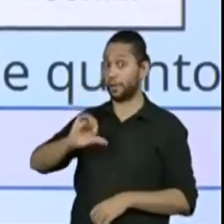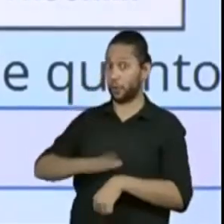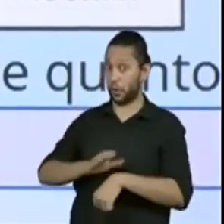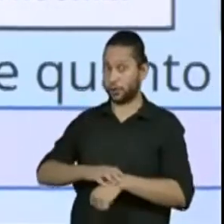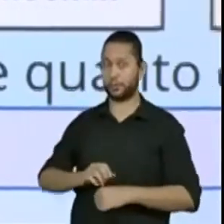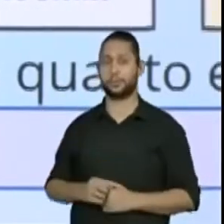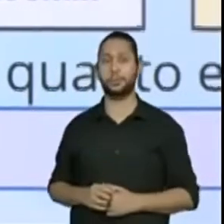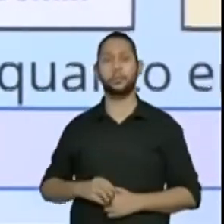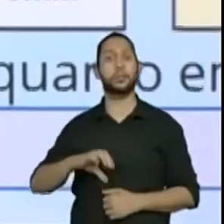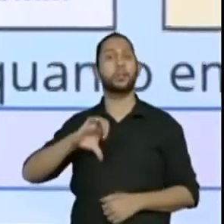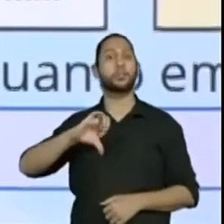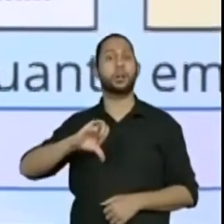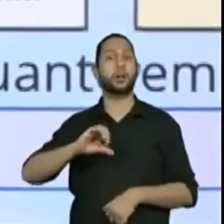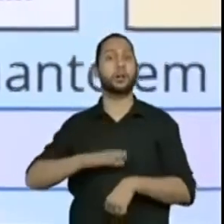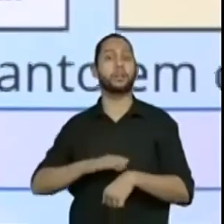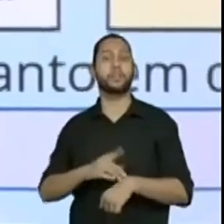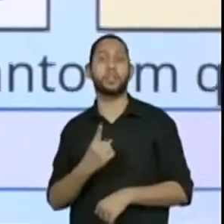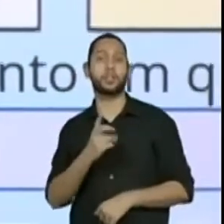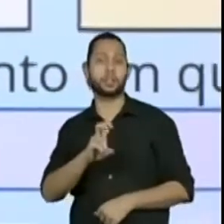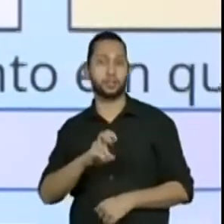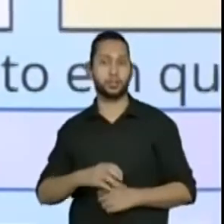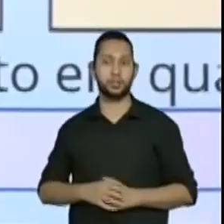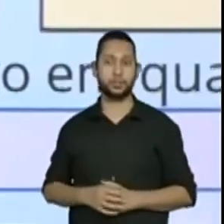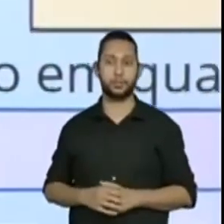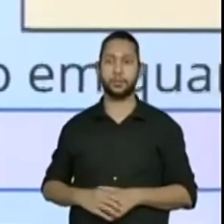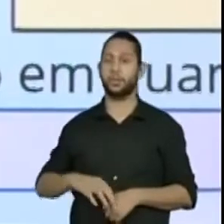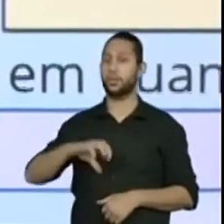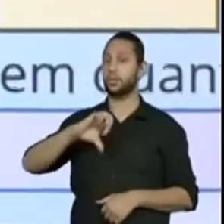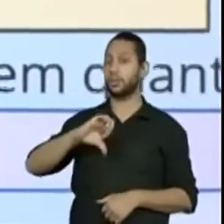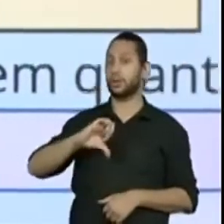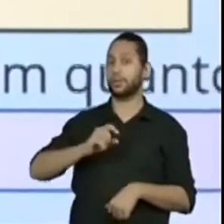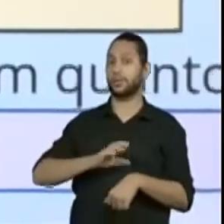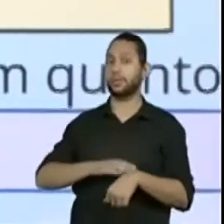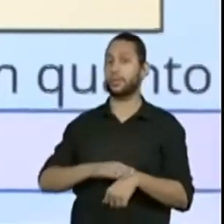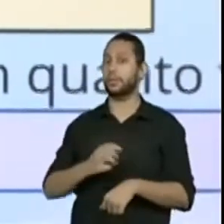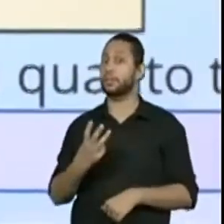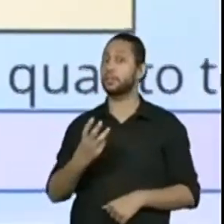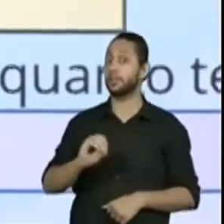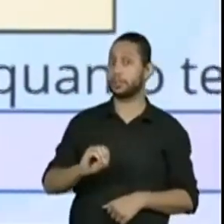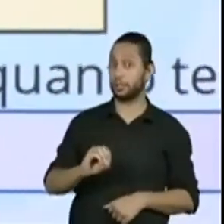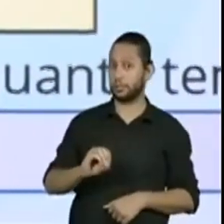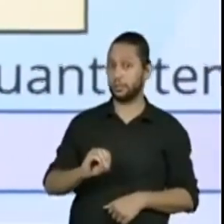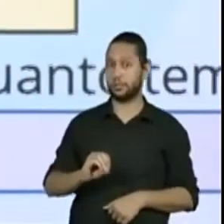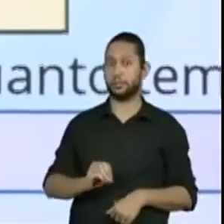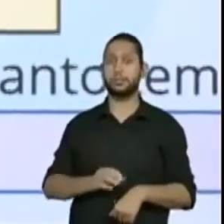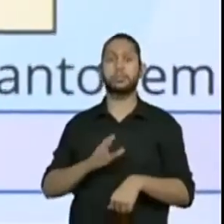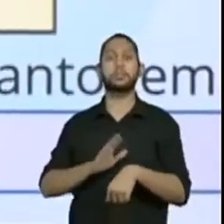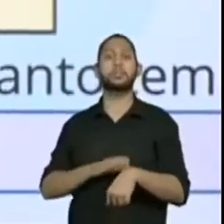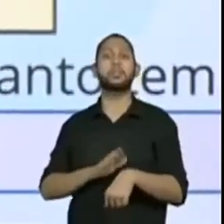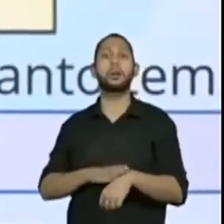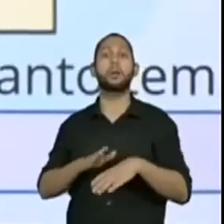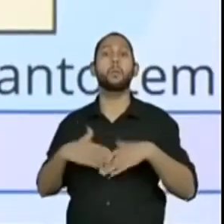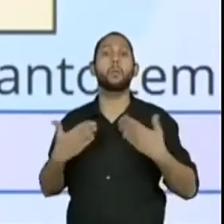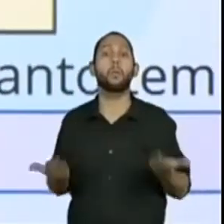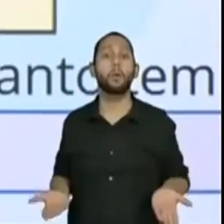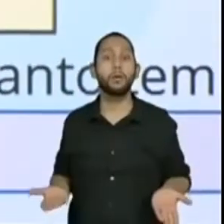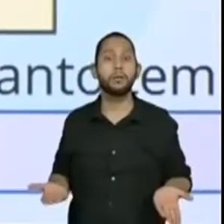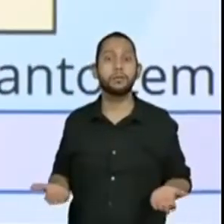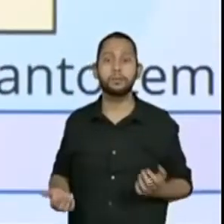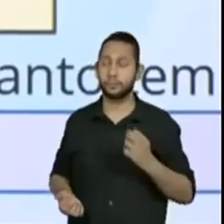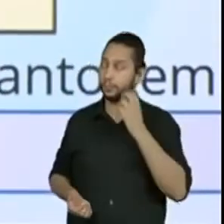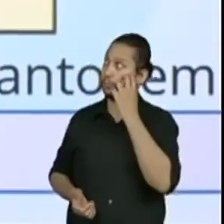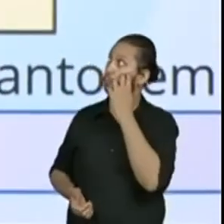9 horas e 15 minutos. 9 horas e 30 minutos. E agora,